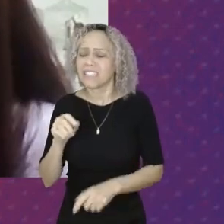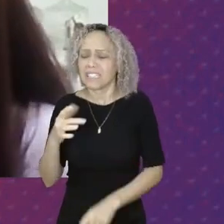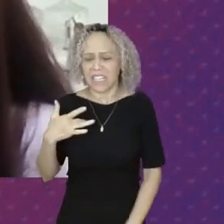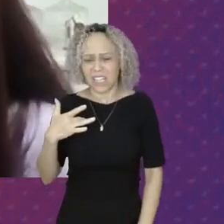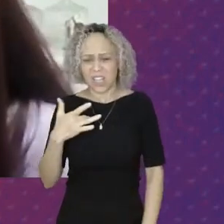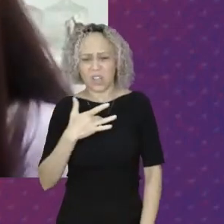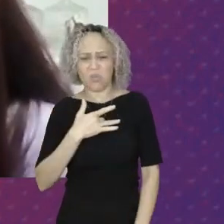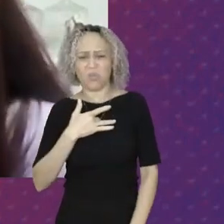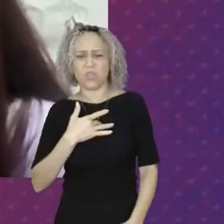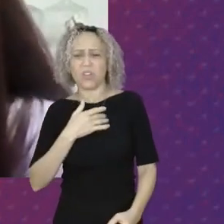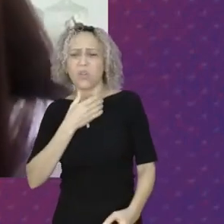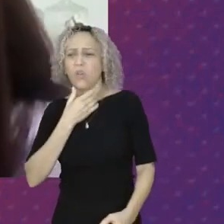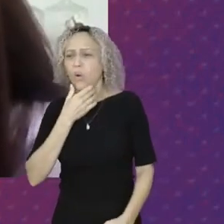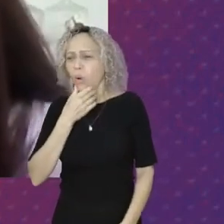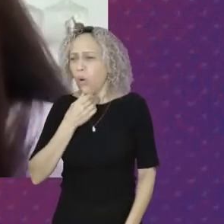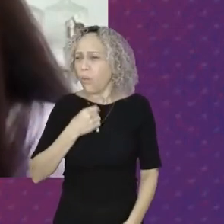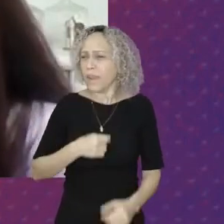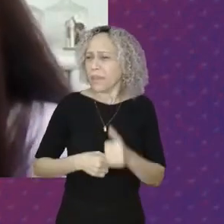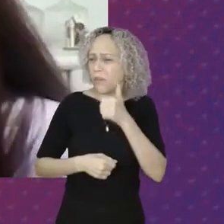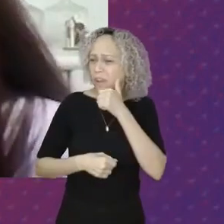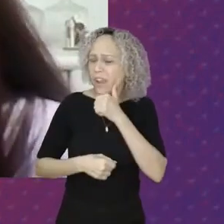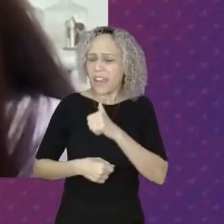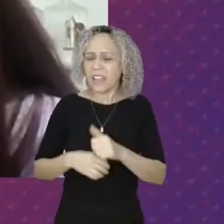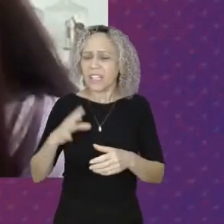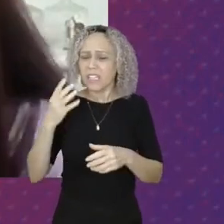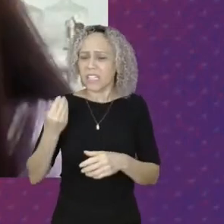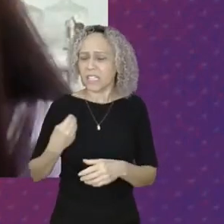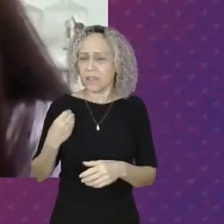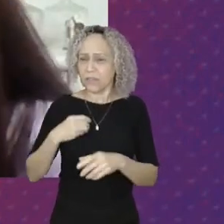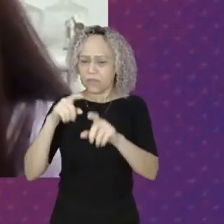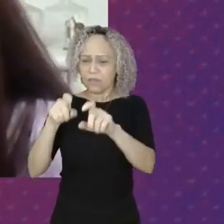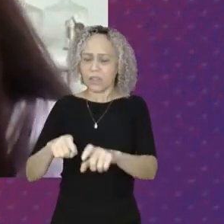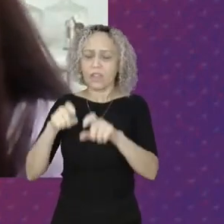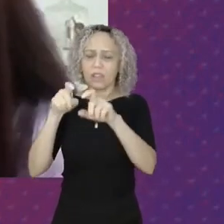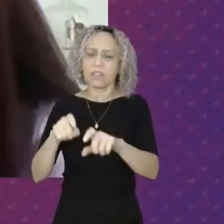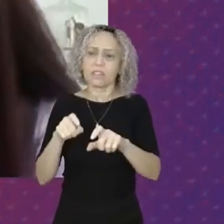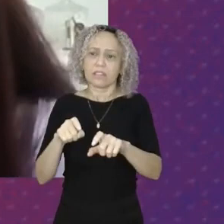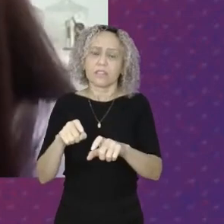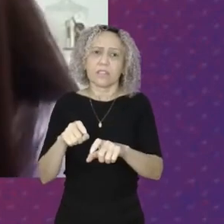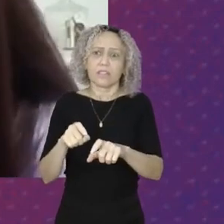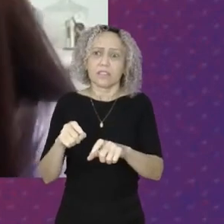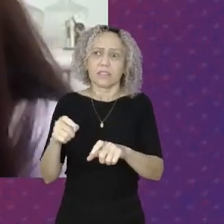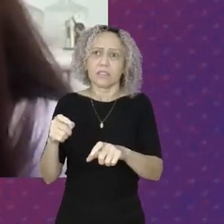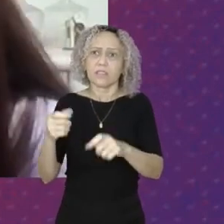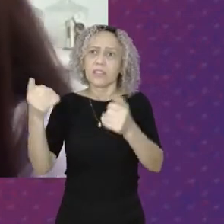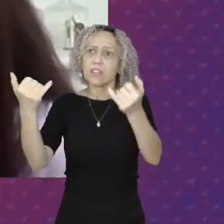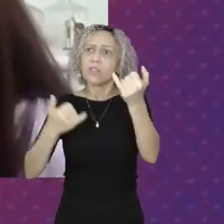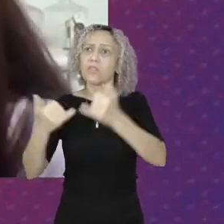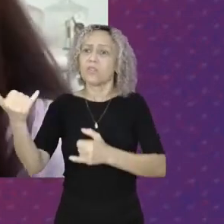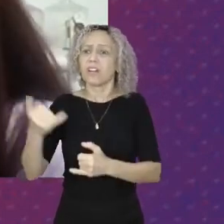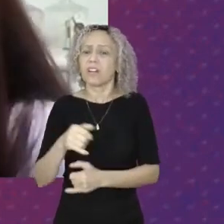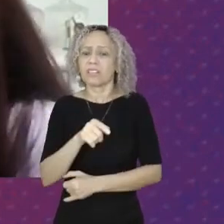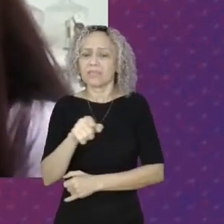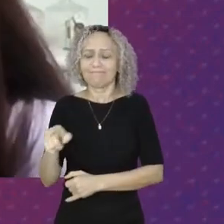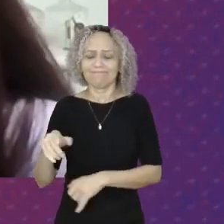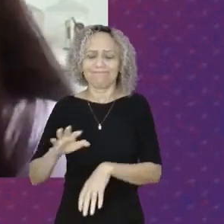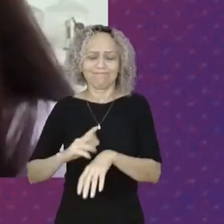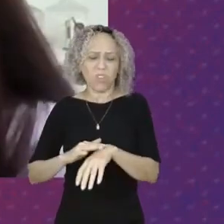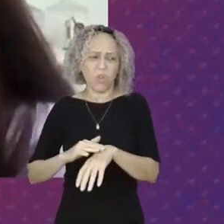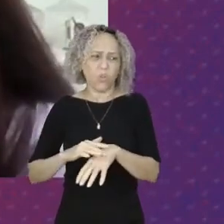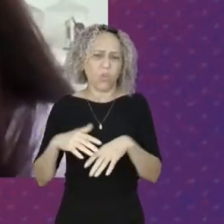rurais As jovens rurais Colocam pra gente Que estão adoecidos E isso não está Deslocado De todo Esse